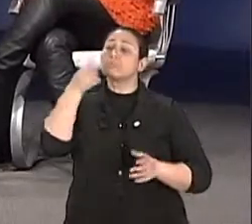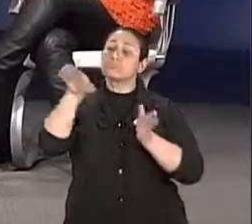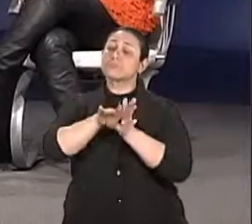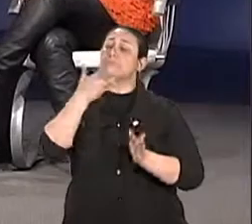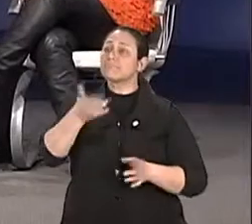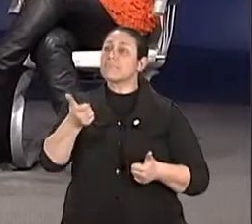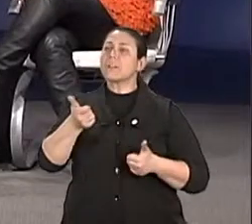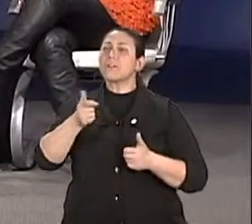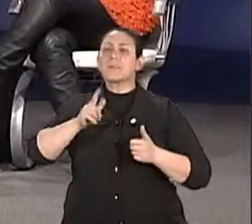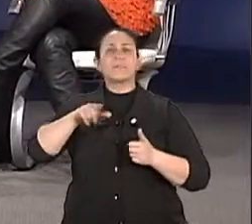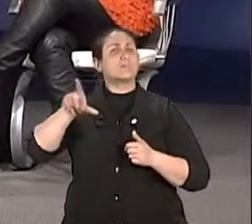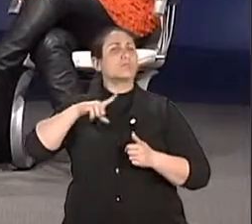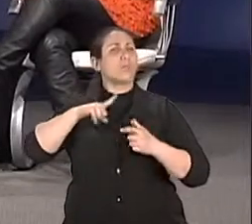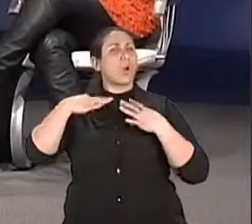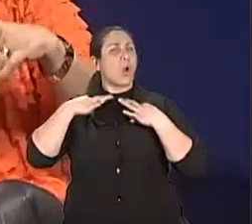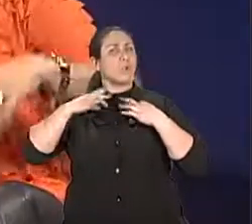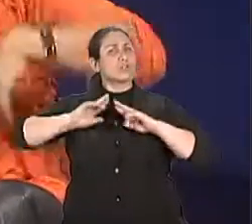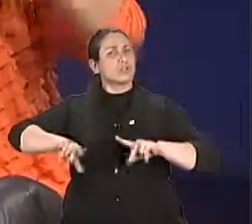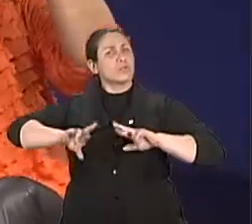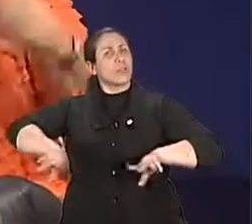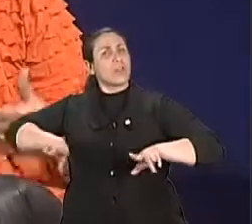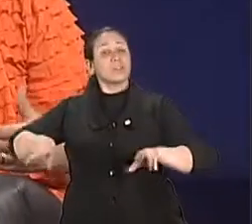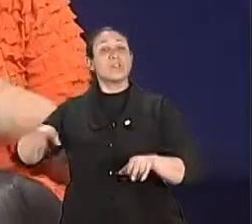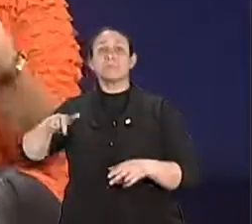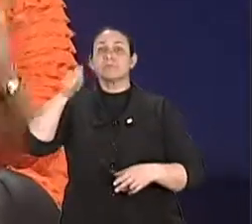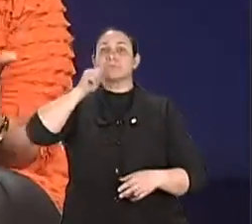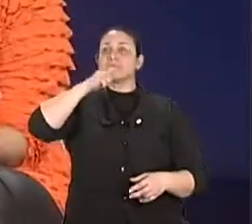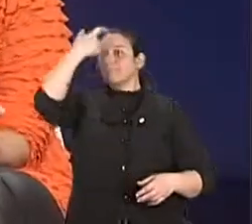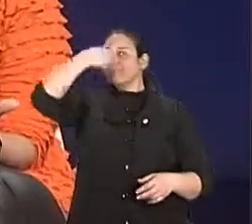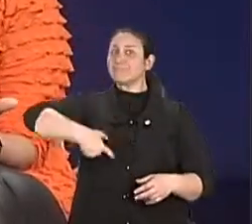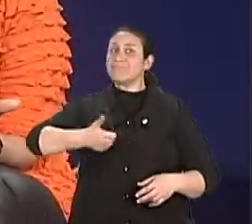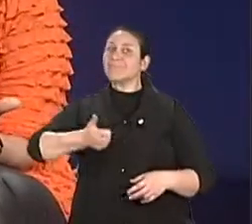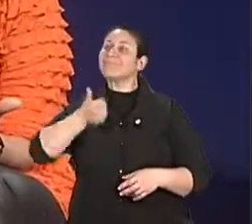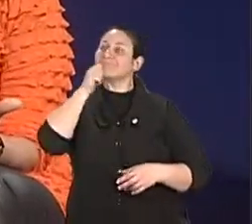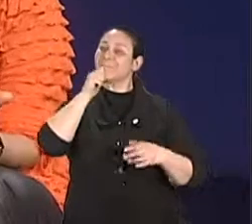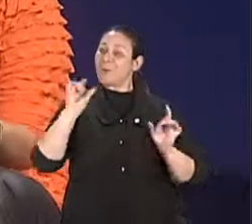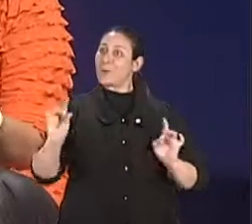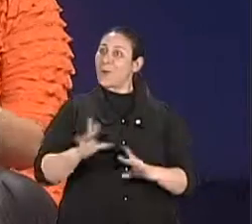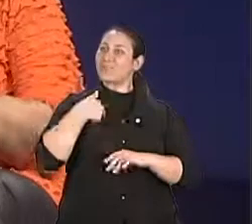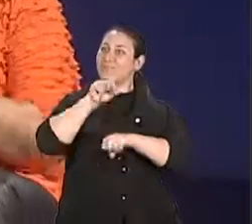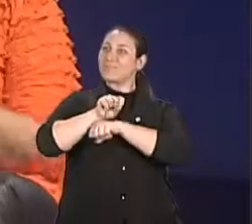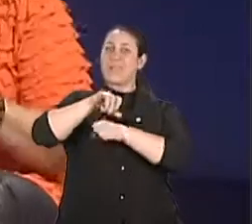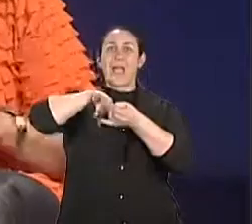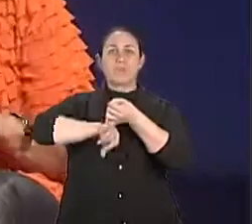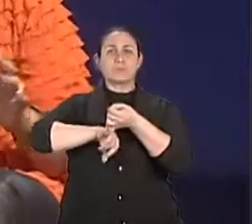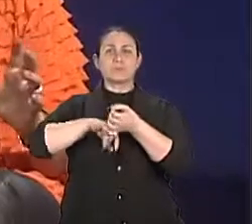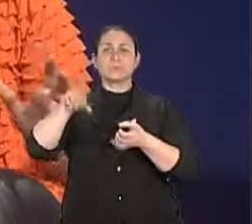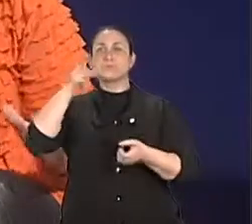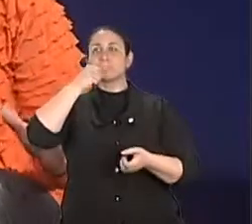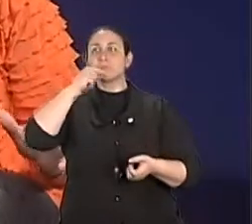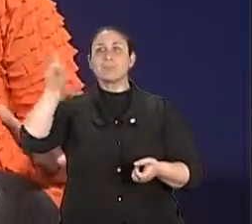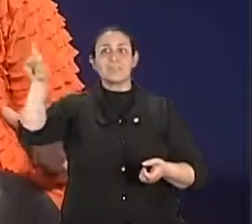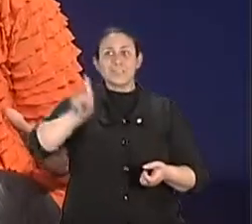uma roupa diferente que ele tinha saído e ela estava vestida pra receber o amante. Sim. Então rolava coisas